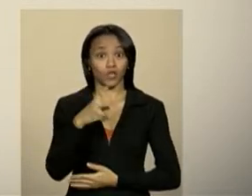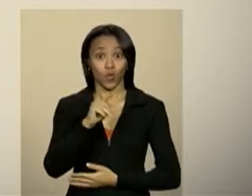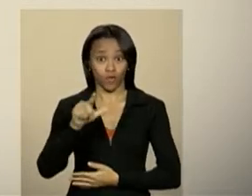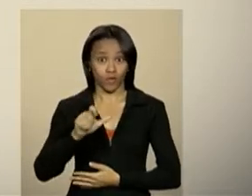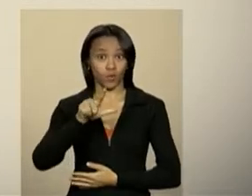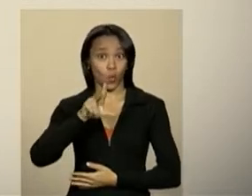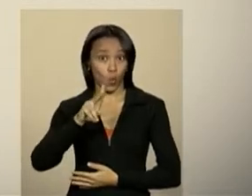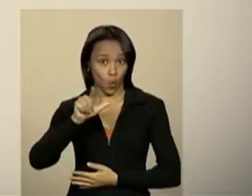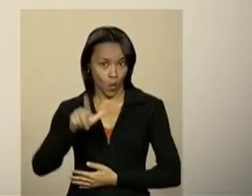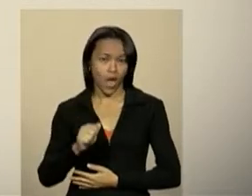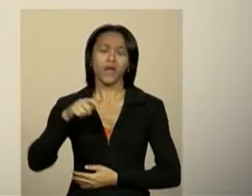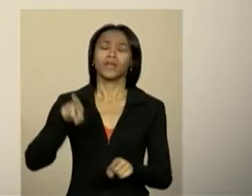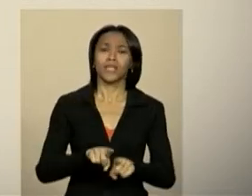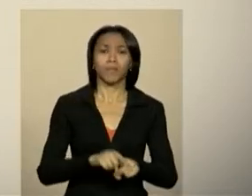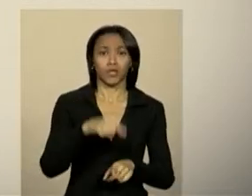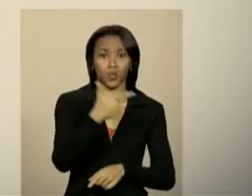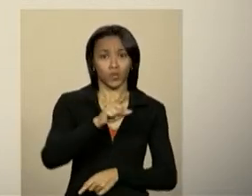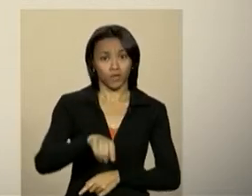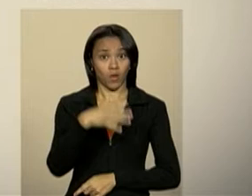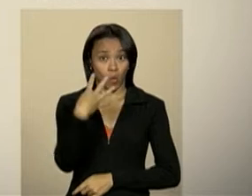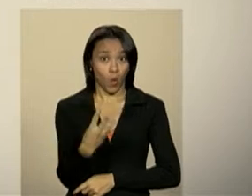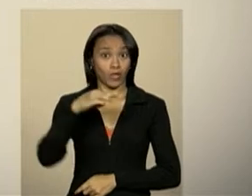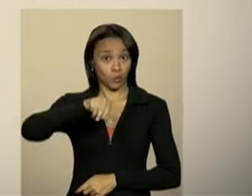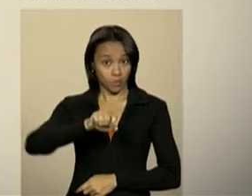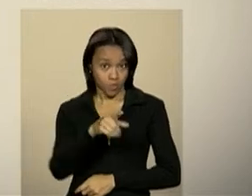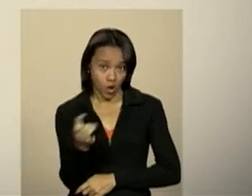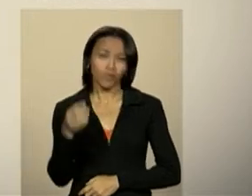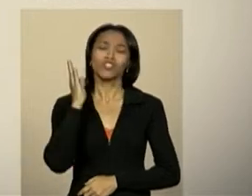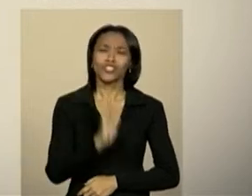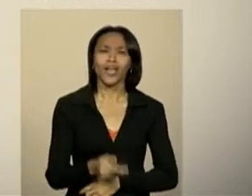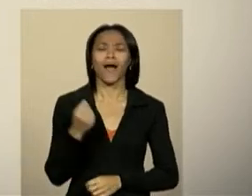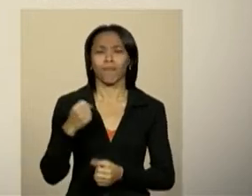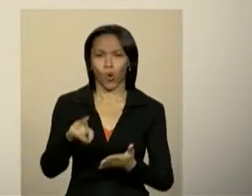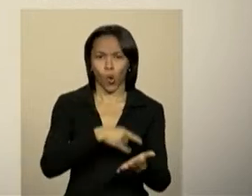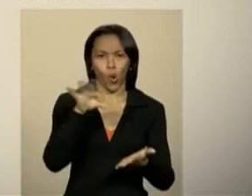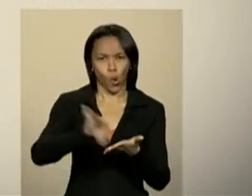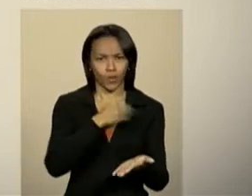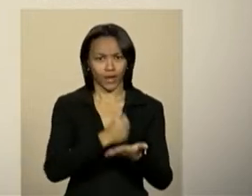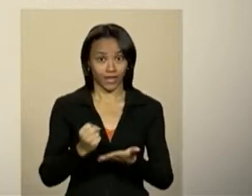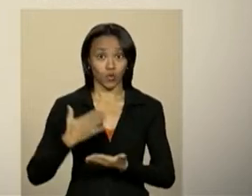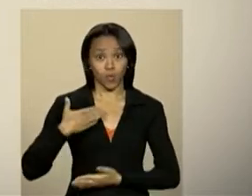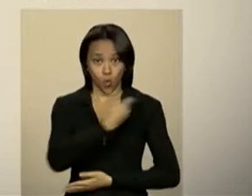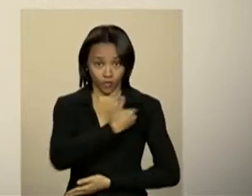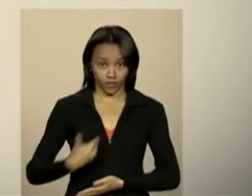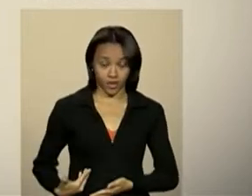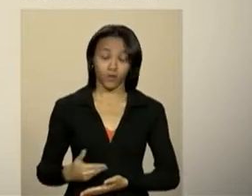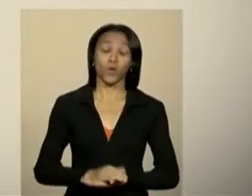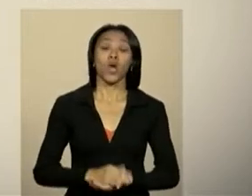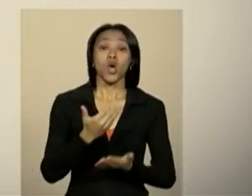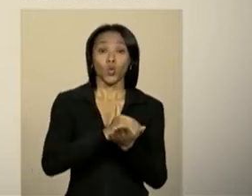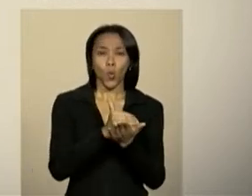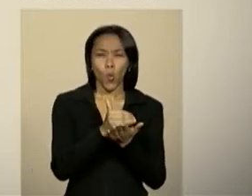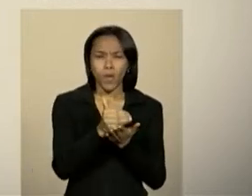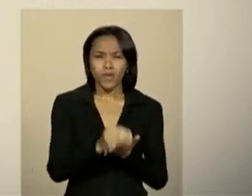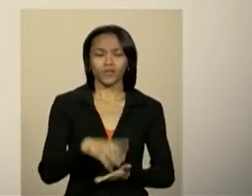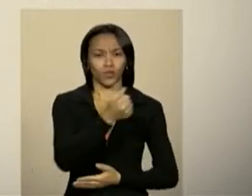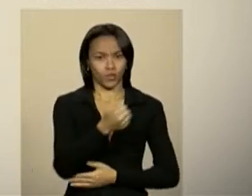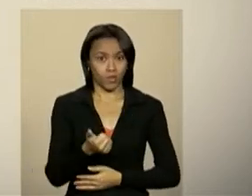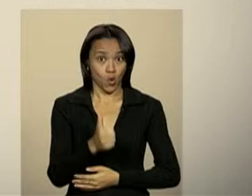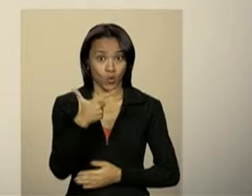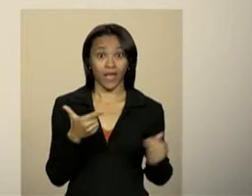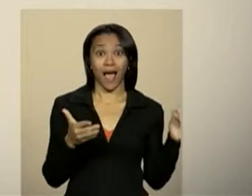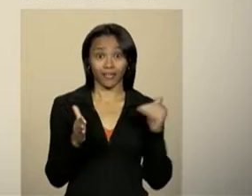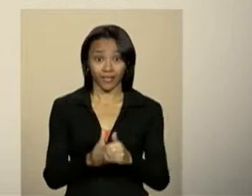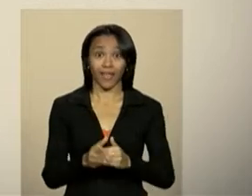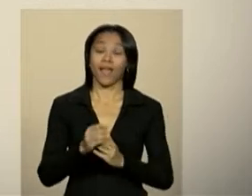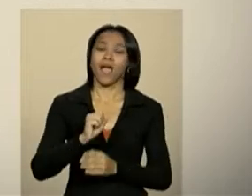Lula. E 2,4 milhões estão sendo contratadas no meu governo. Do início de 2011 até